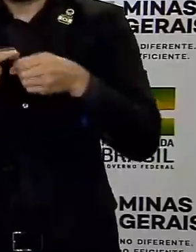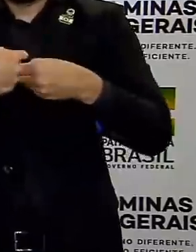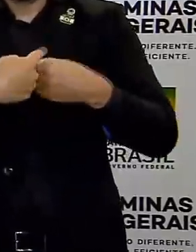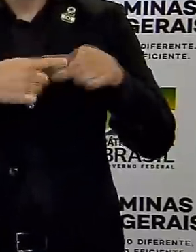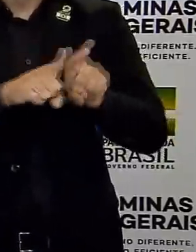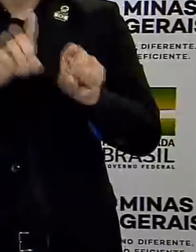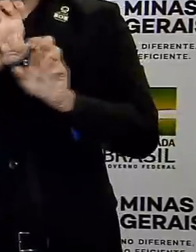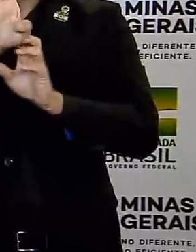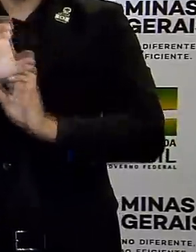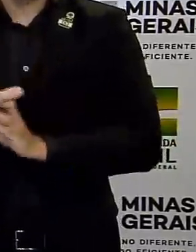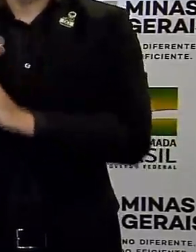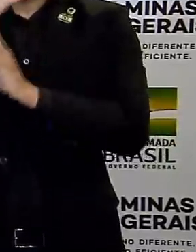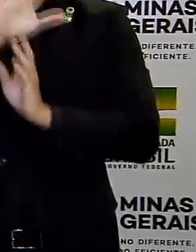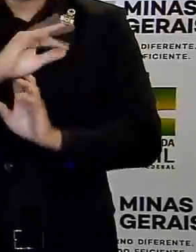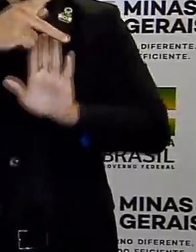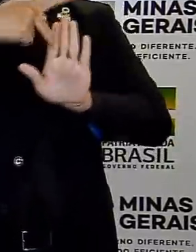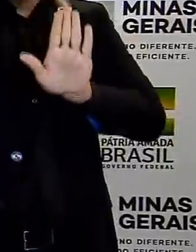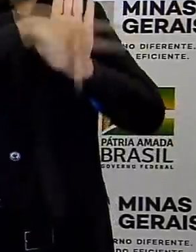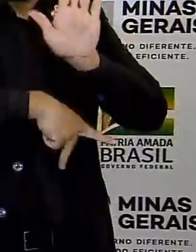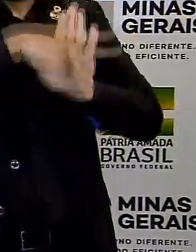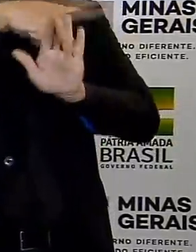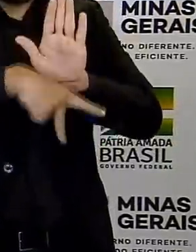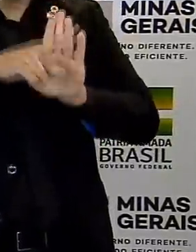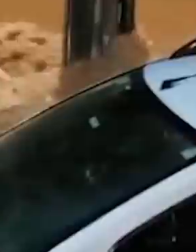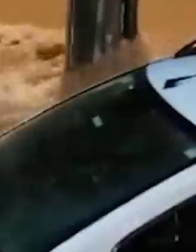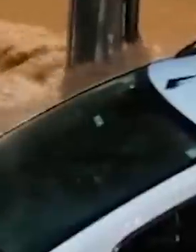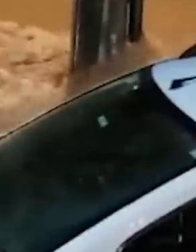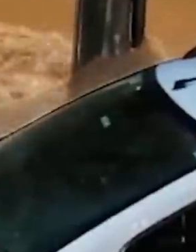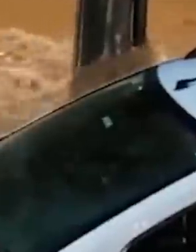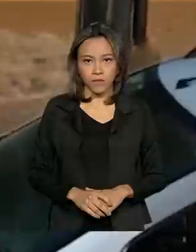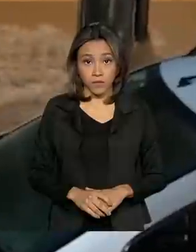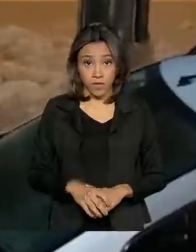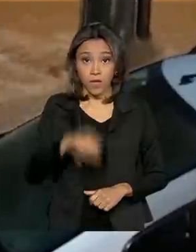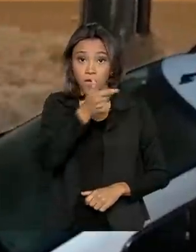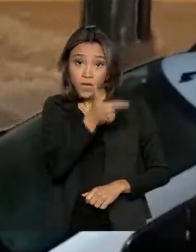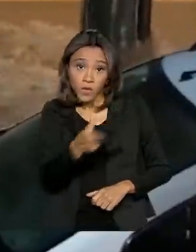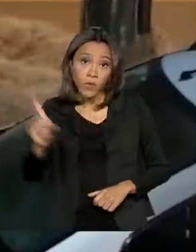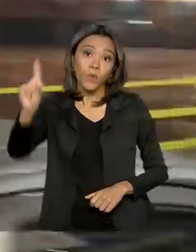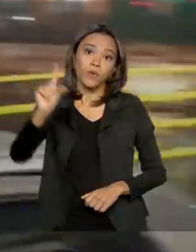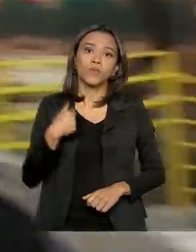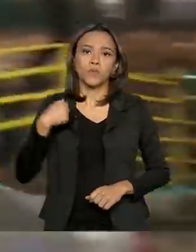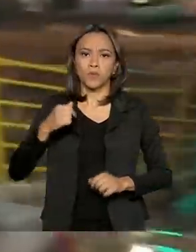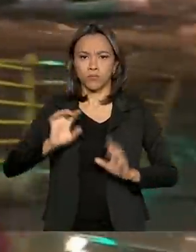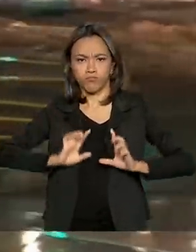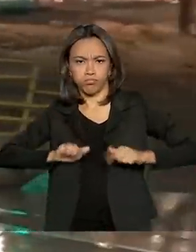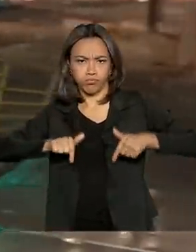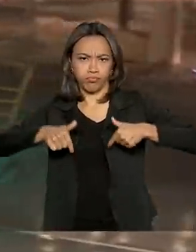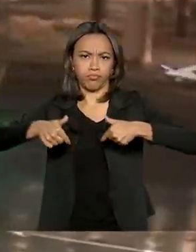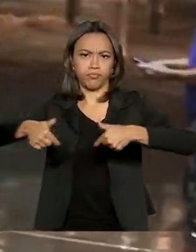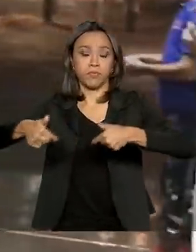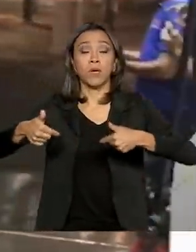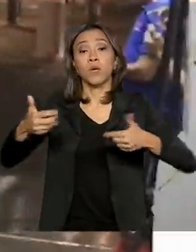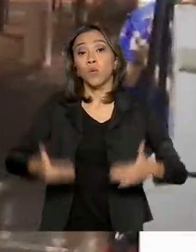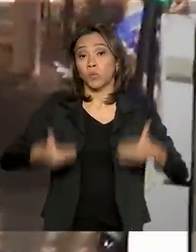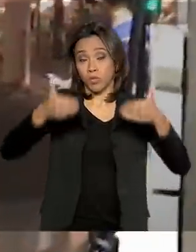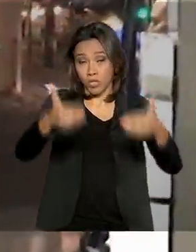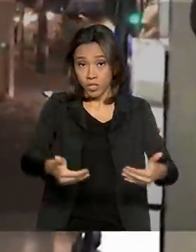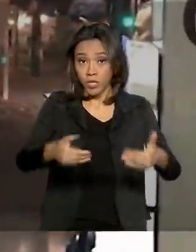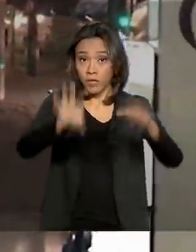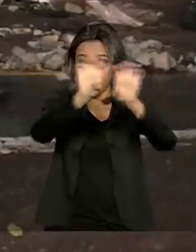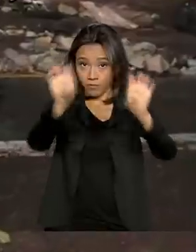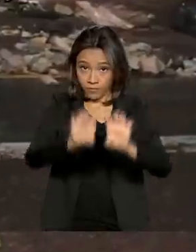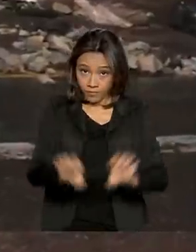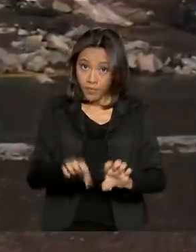de estado assim que os projetos forem analisados e aprovados. Em outras frentes de trabalho, o Ministério da Infraestrutura